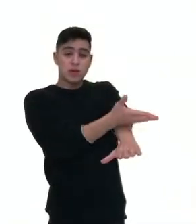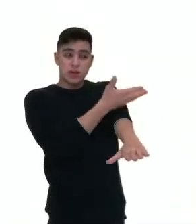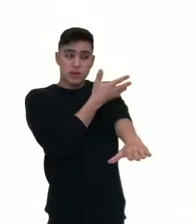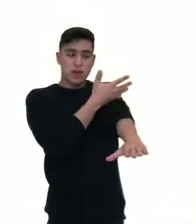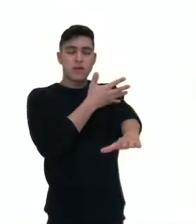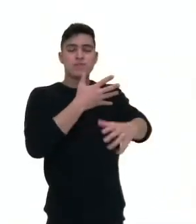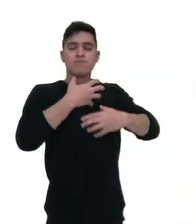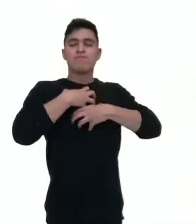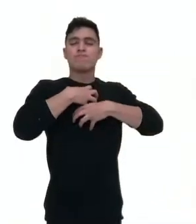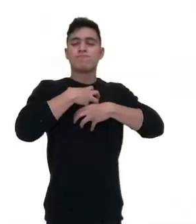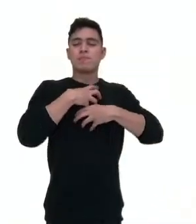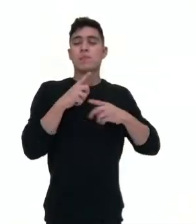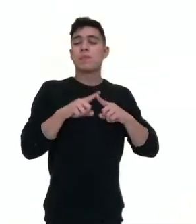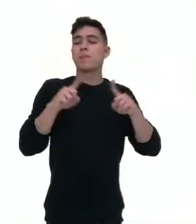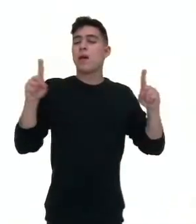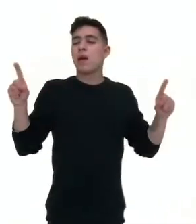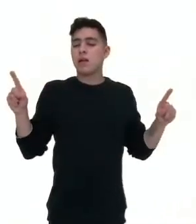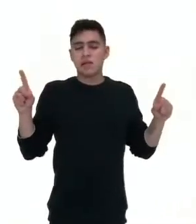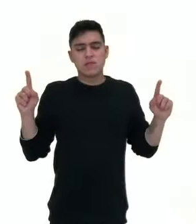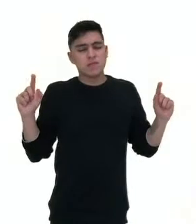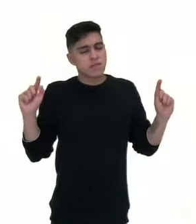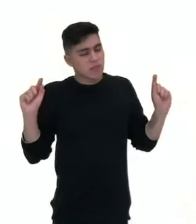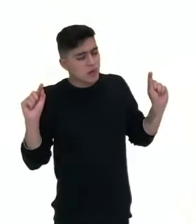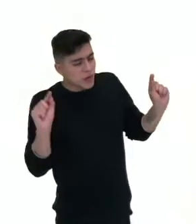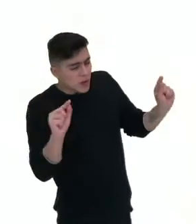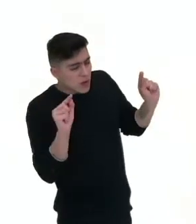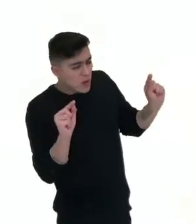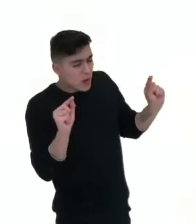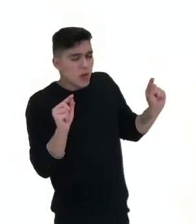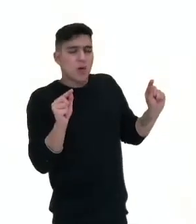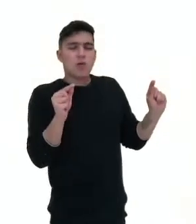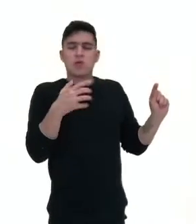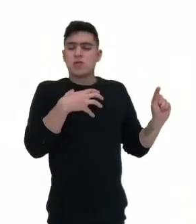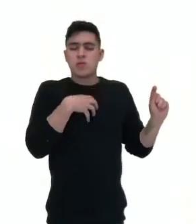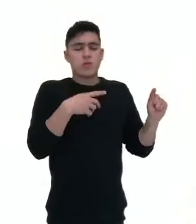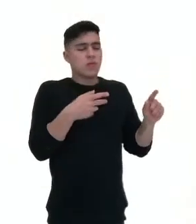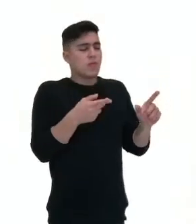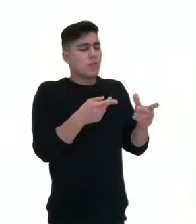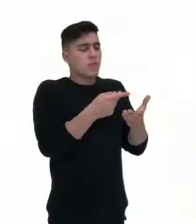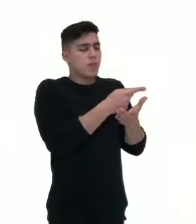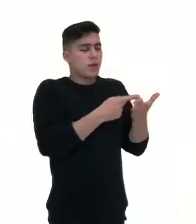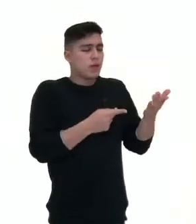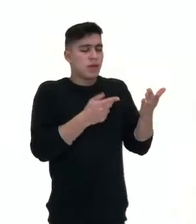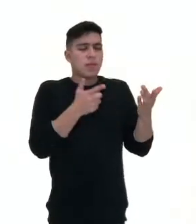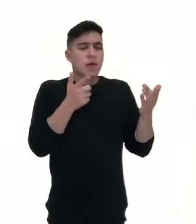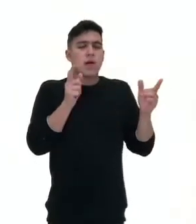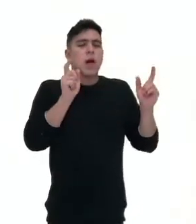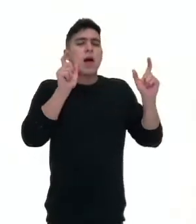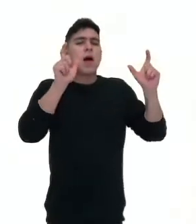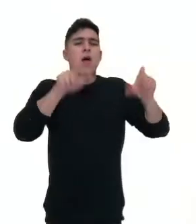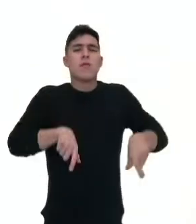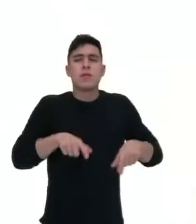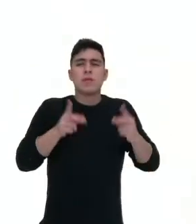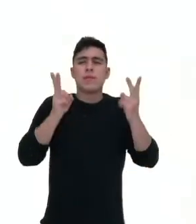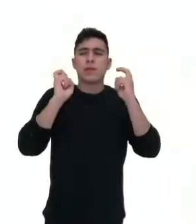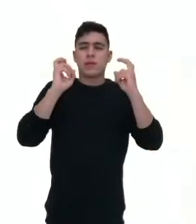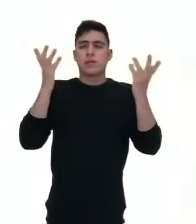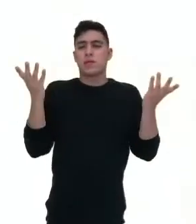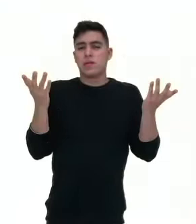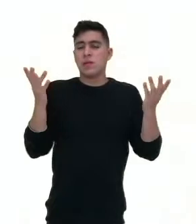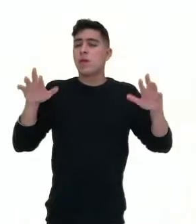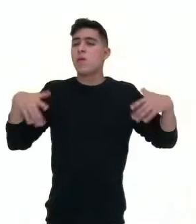Mas onde mais se pode identificar então o famoso fazer poético? Qual seria a diferença entre